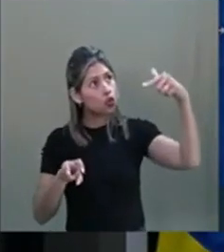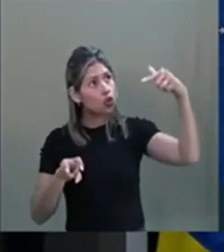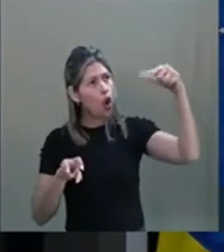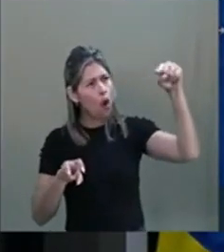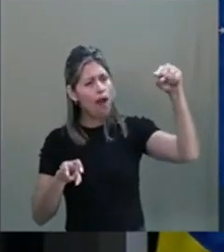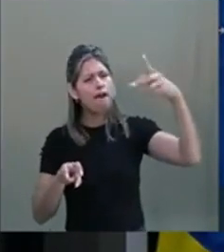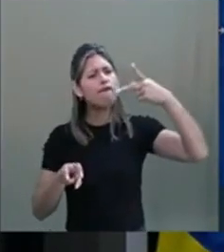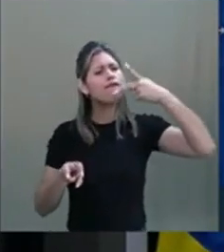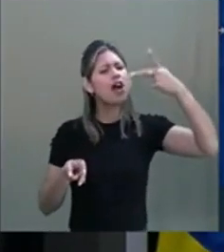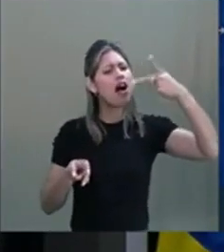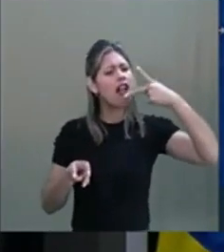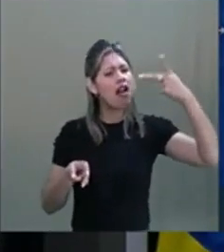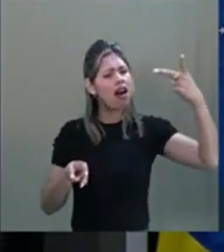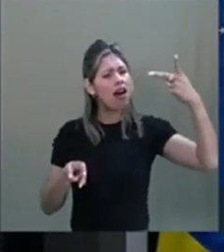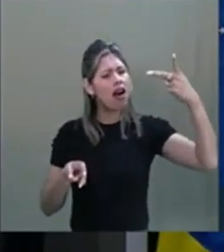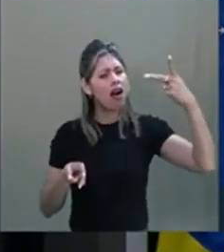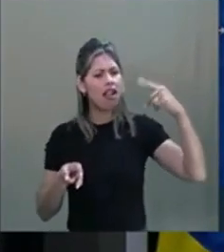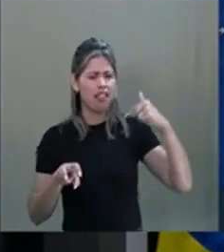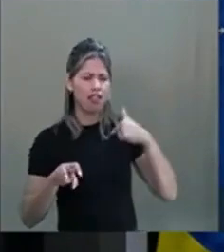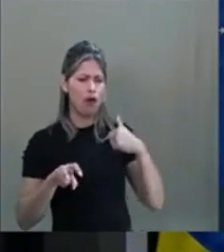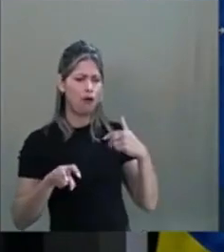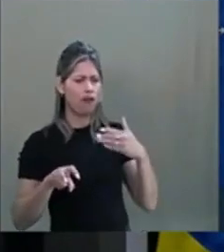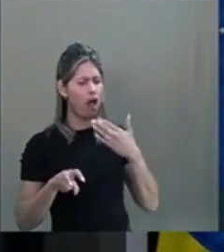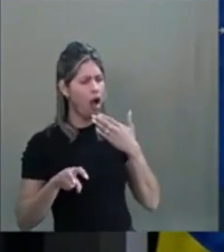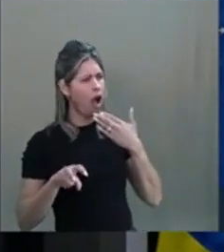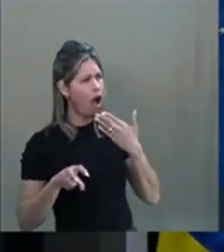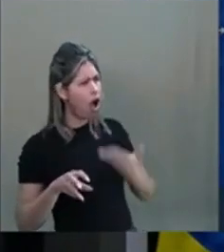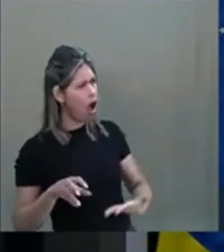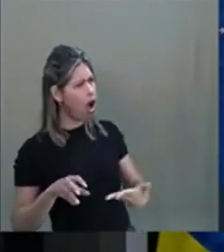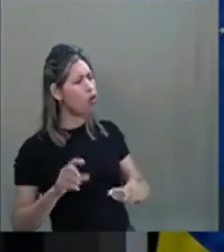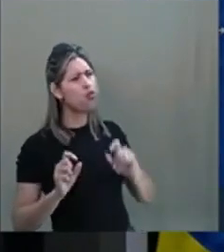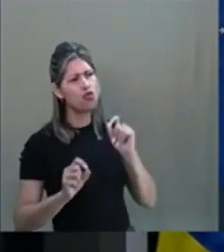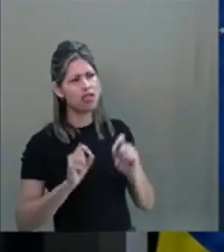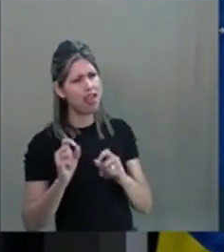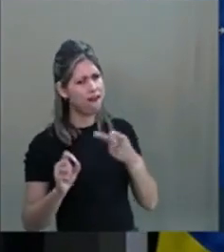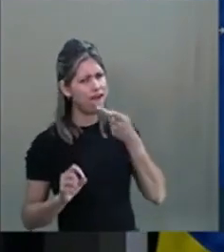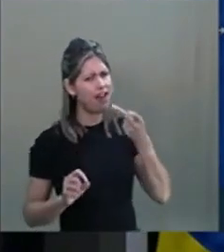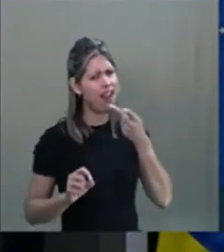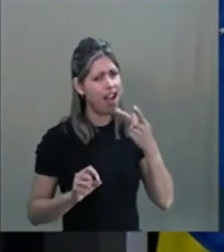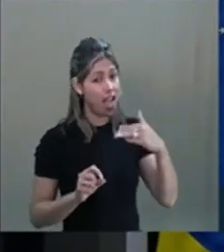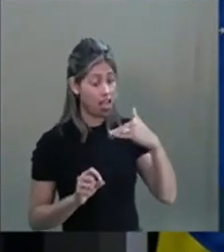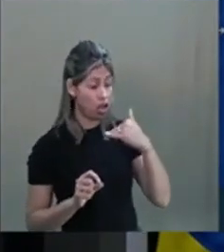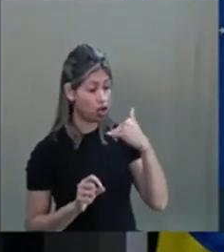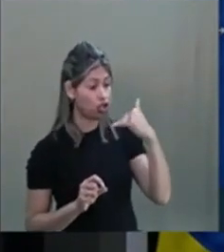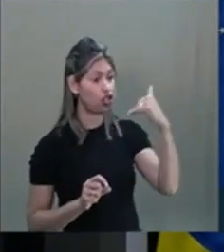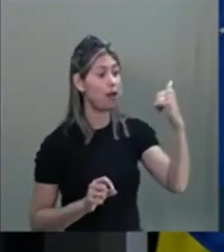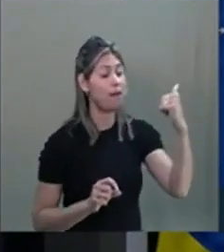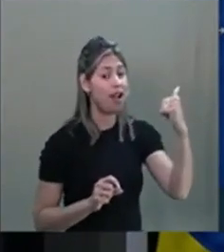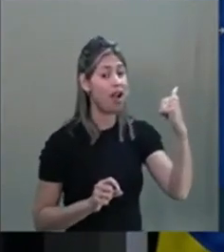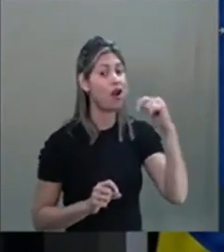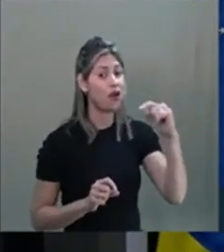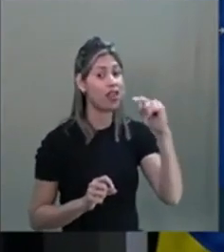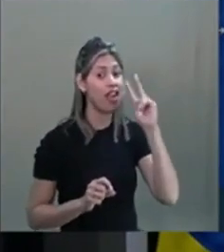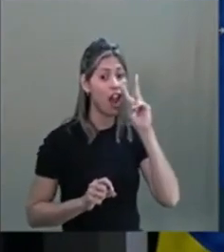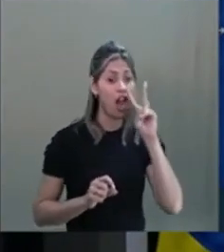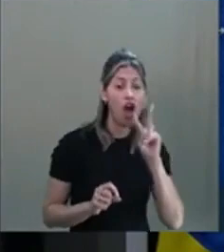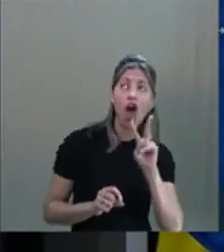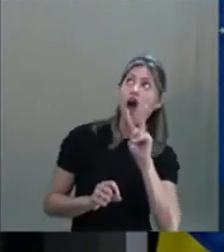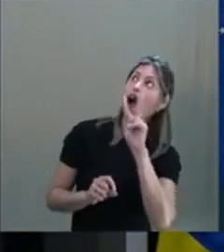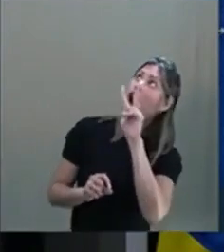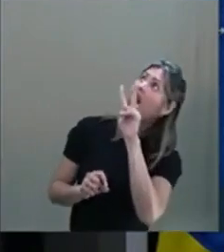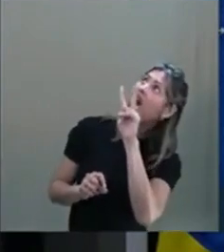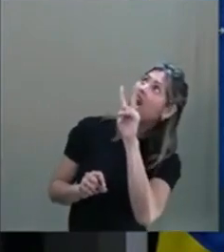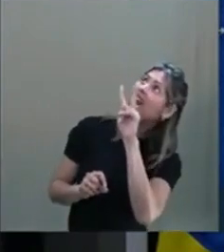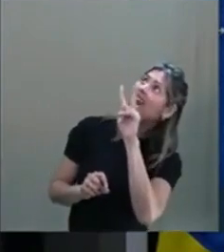nossa, o que será que é esse sonho? Logo depois, recebi o convite e eu estava aqui e a Dani falou, olha para cima, Simone,